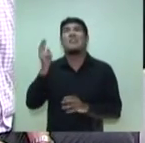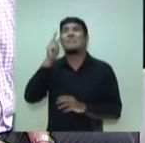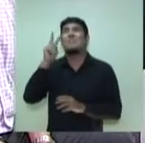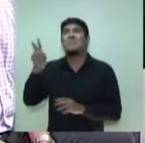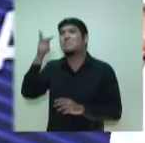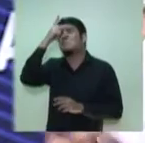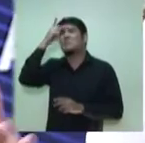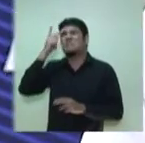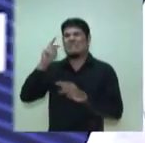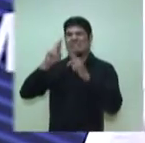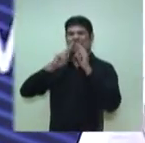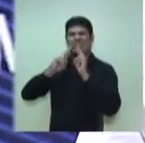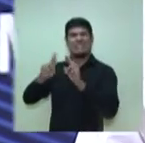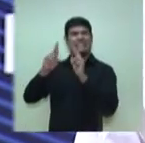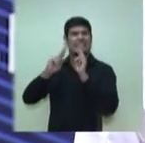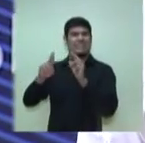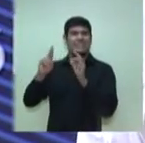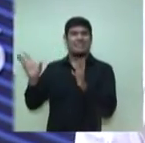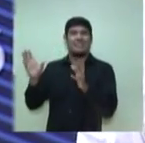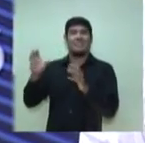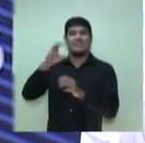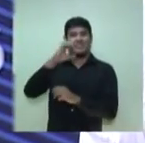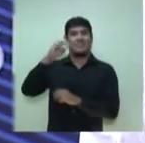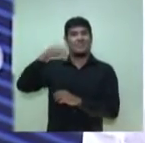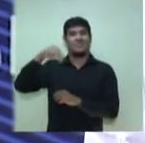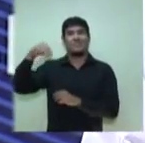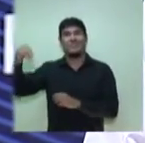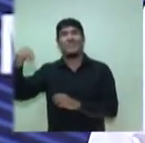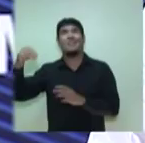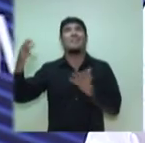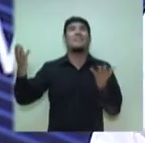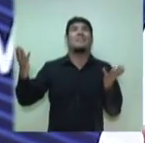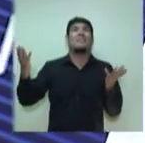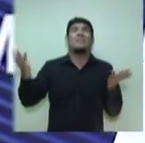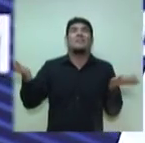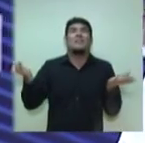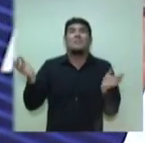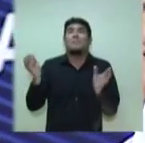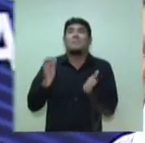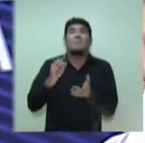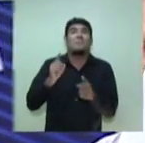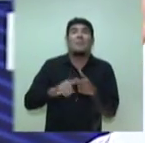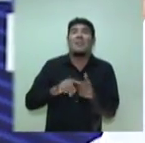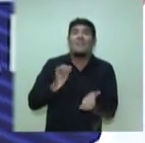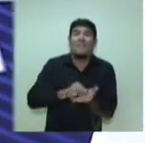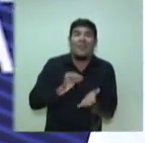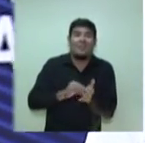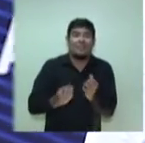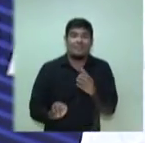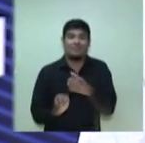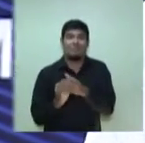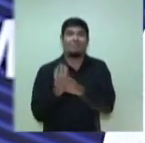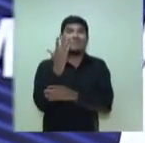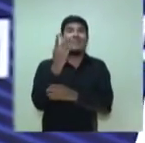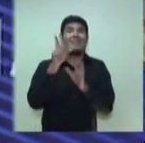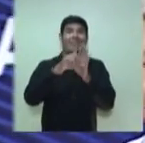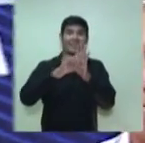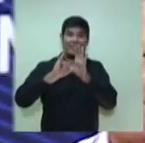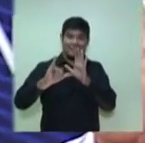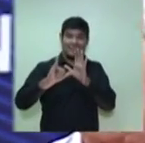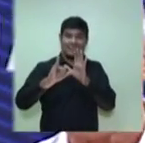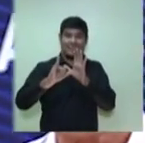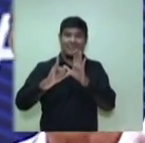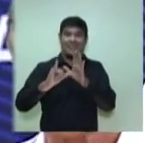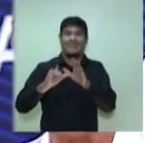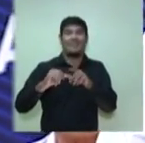artistas e também da Câmara de Vereadores, de secretarias, para elaborar um projeto de lei. Mas, infelizmente, por uma decisão